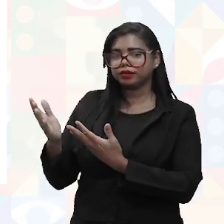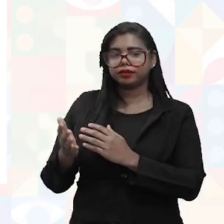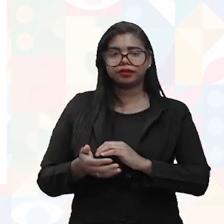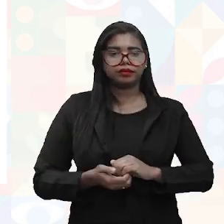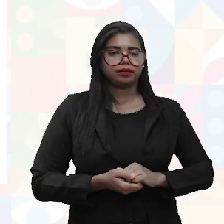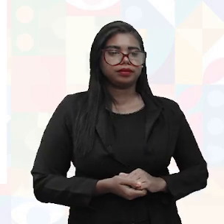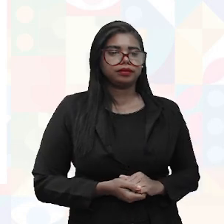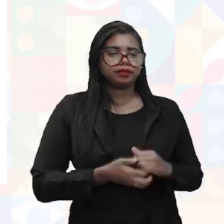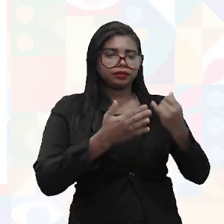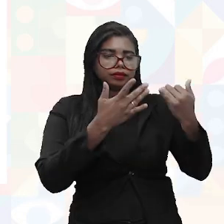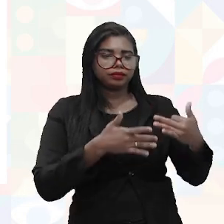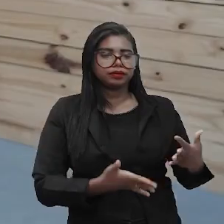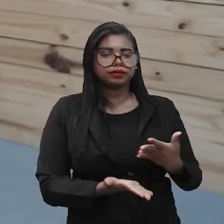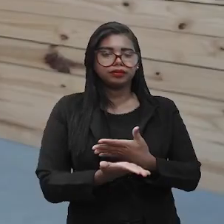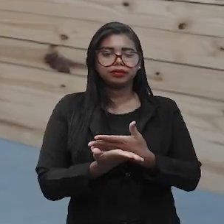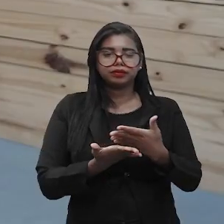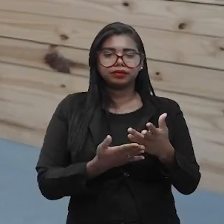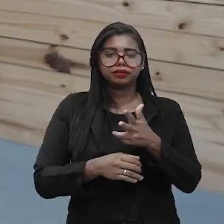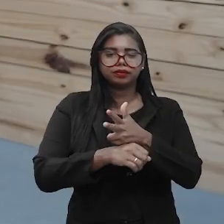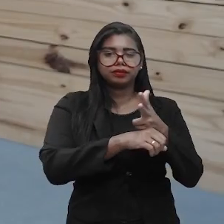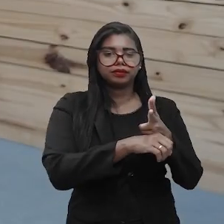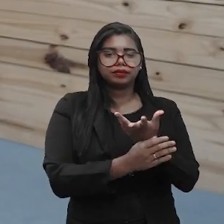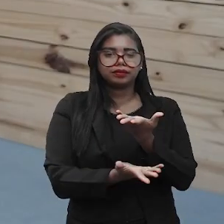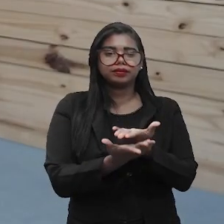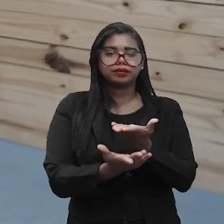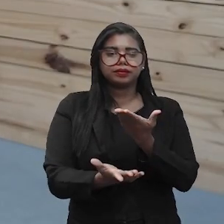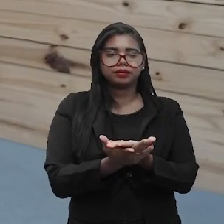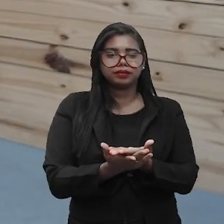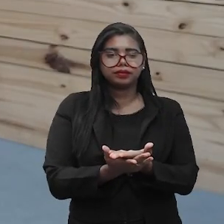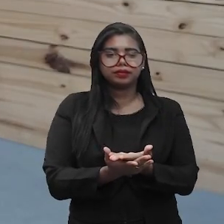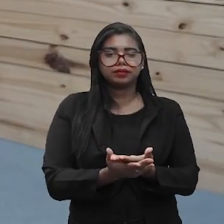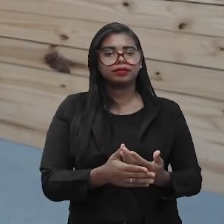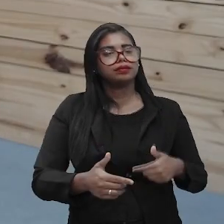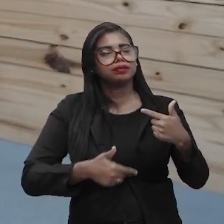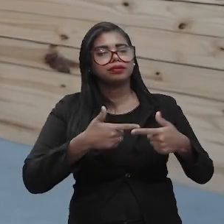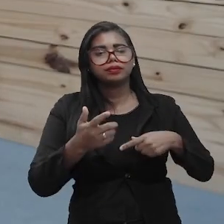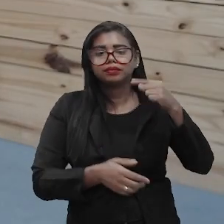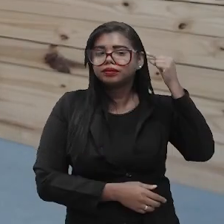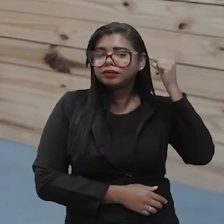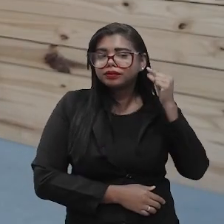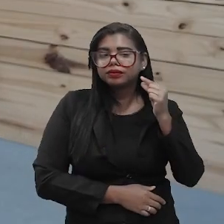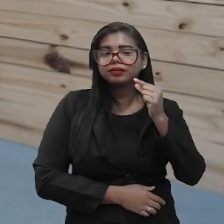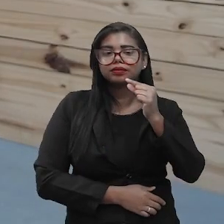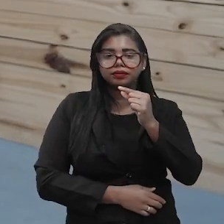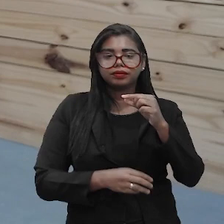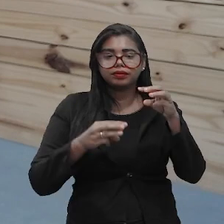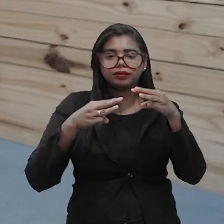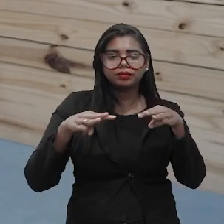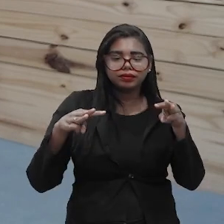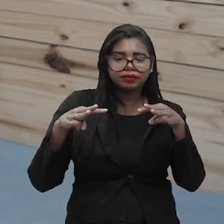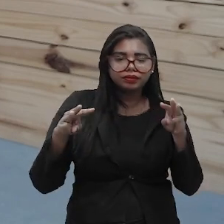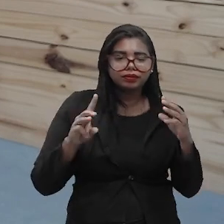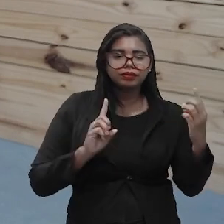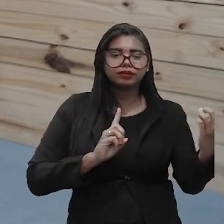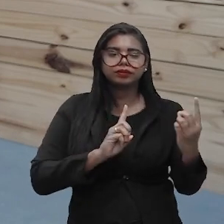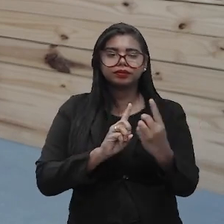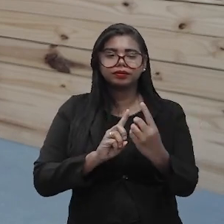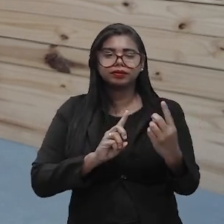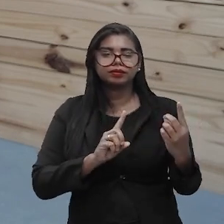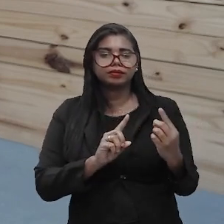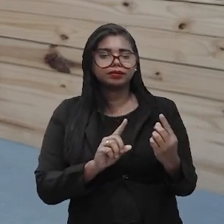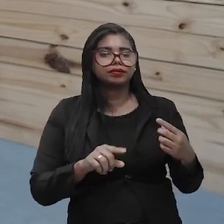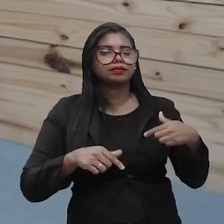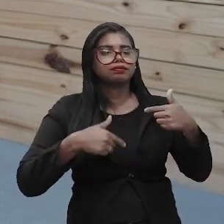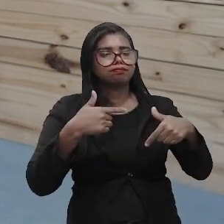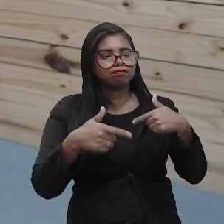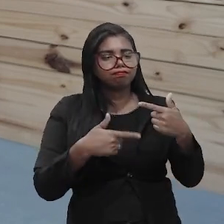início da exposição da nossa videoaula, que essas pessoas que trabalham no teleatendimento, telemarketing, elas realmente têm um trabalho,